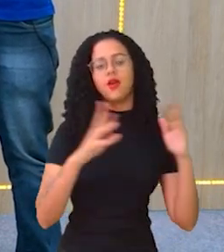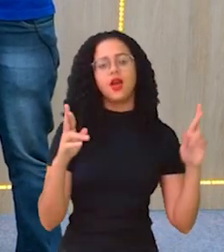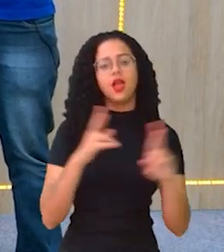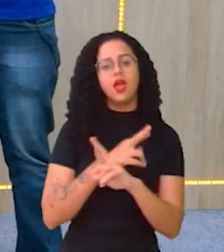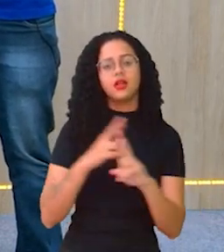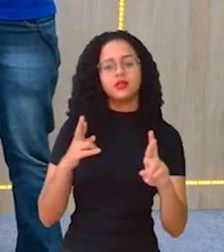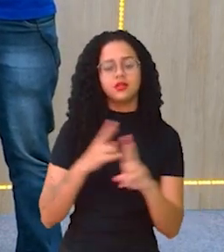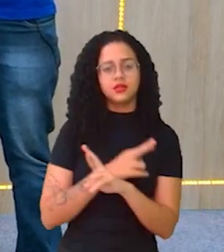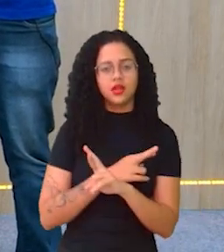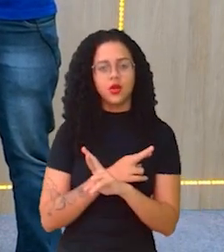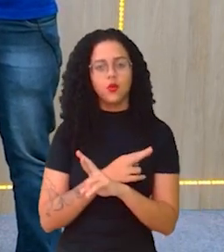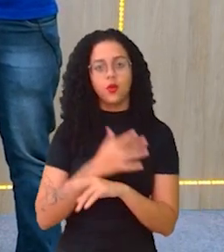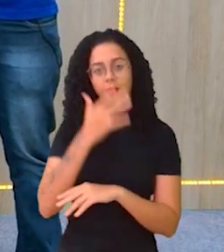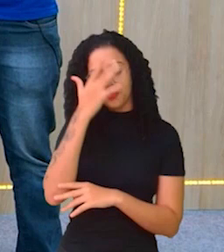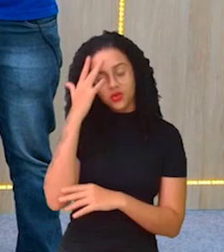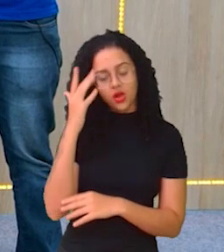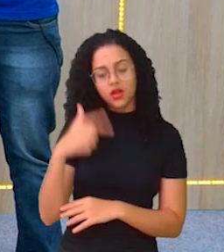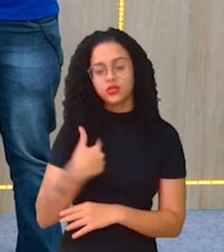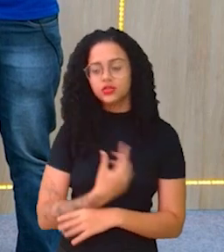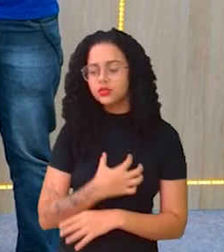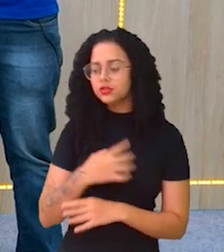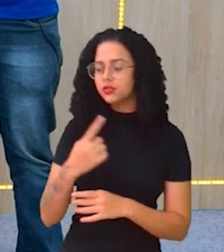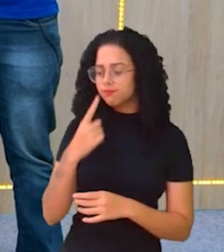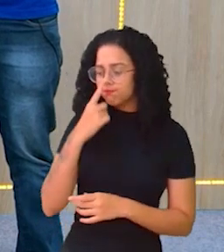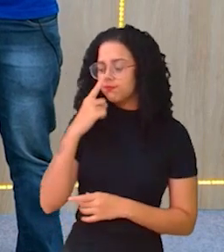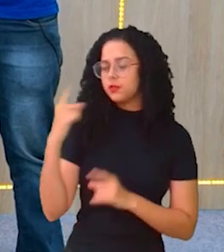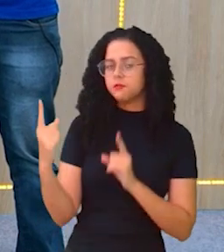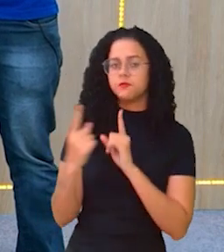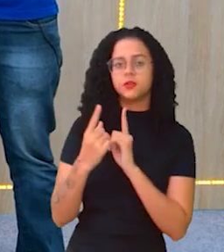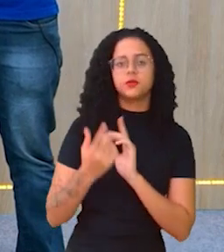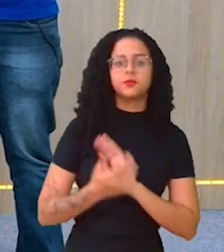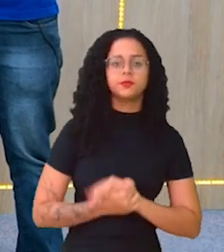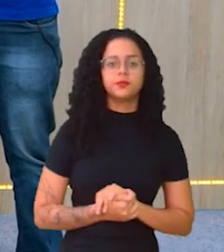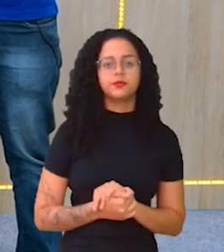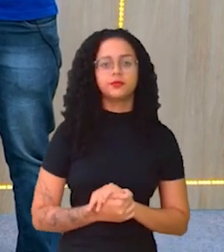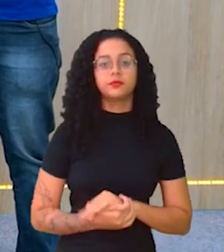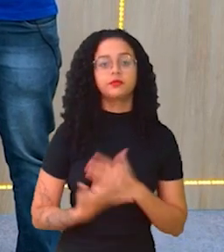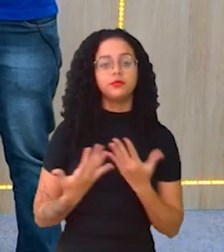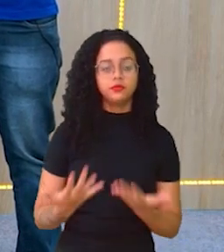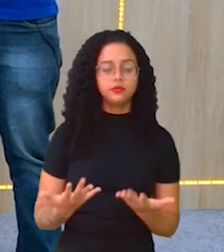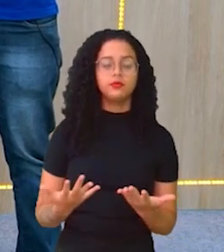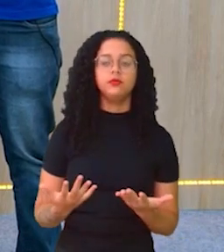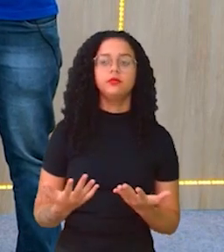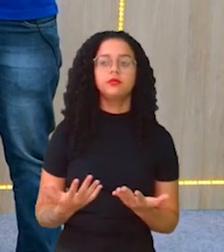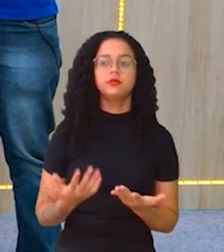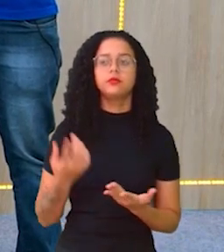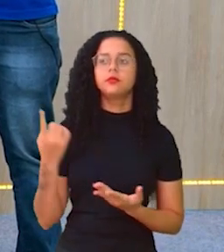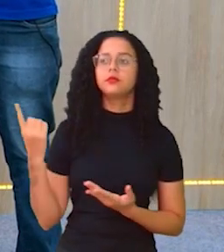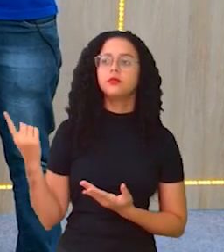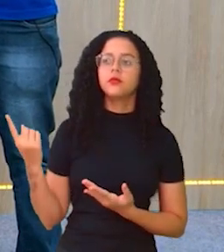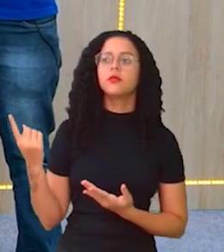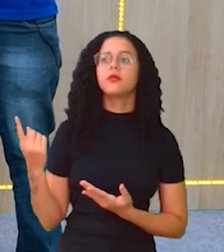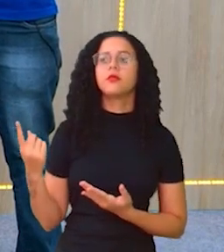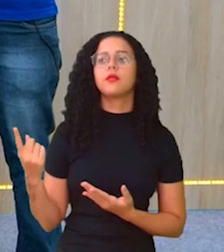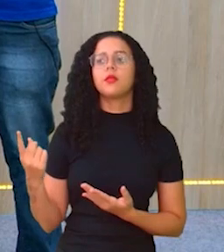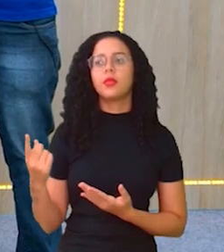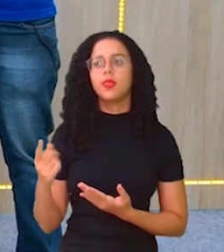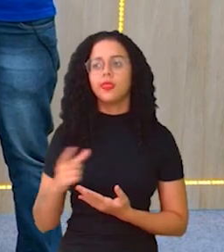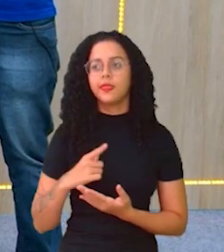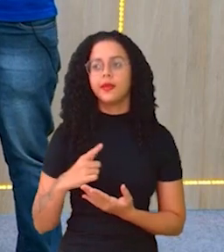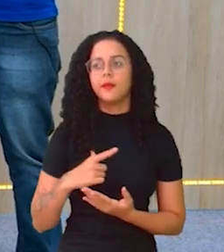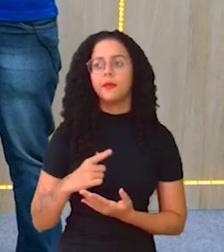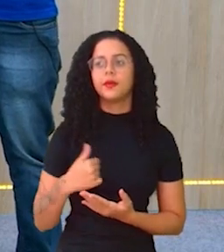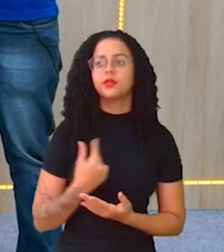relação com a pessoa que a gente sente afeto, né? Então, isso traz pra gente